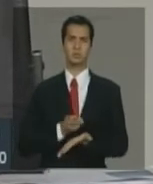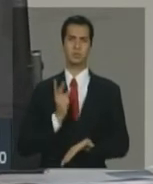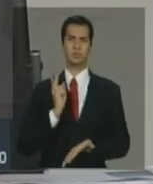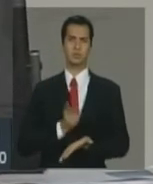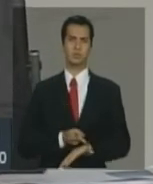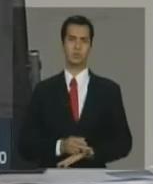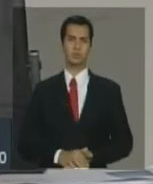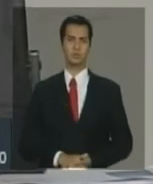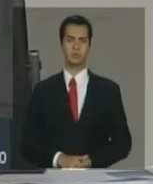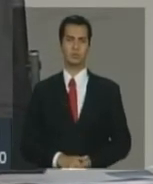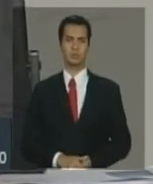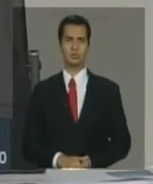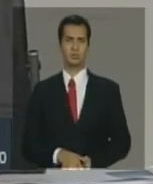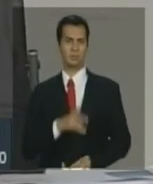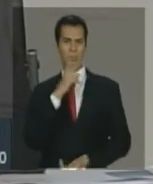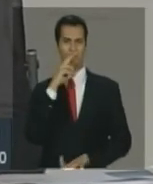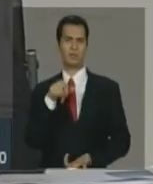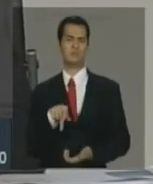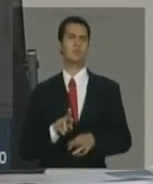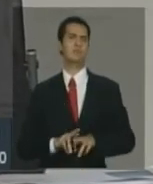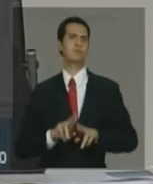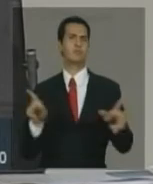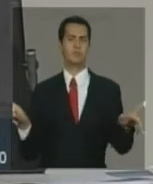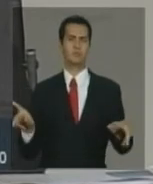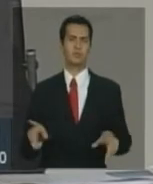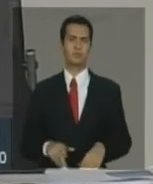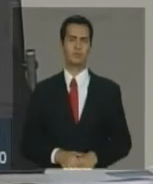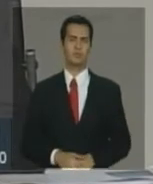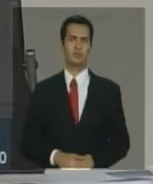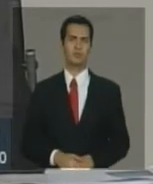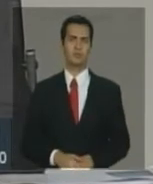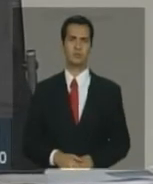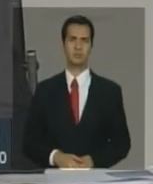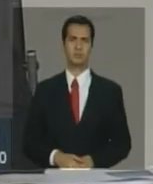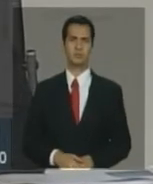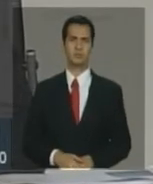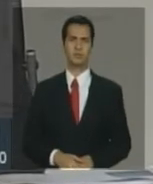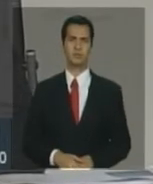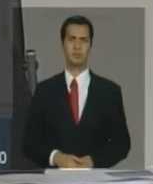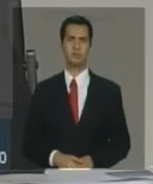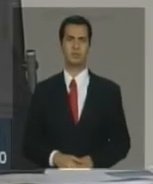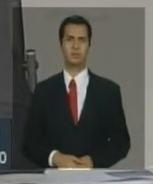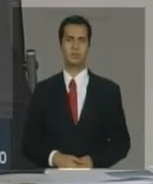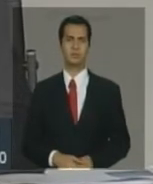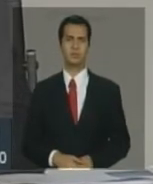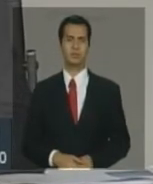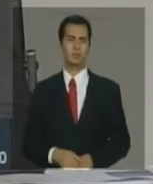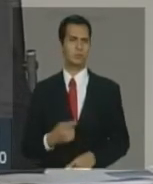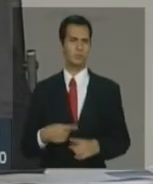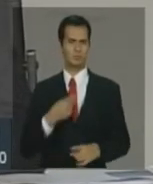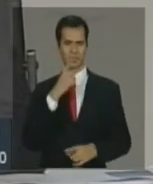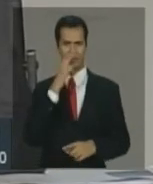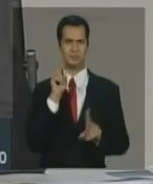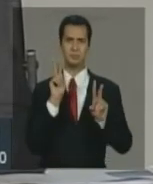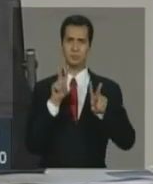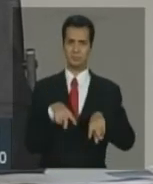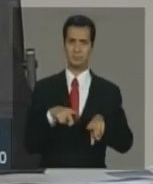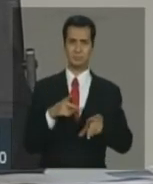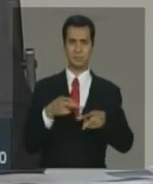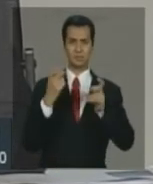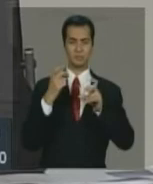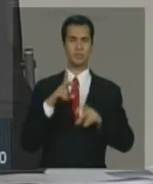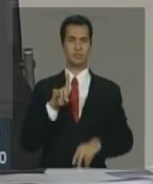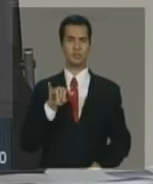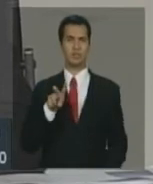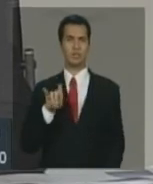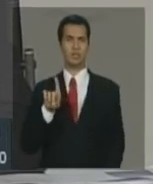portanto, não há nenhuma excepcionalidade, nenhuma razão para que alguém enxergue na receita de dividendos uma receita